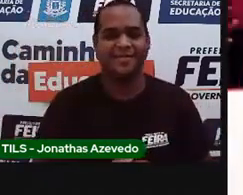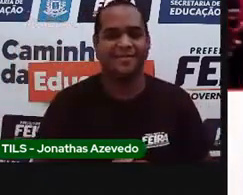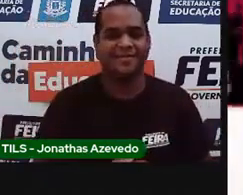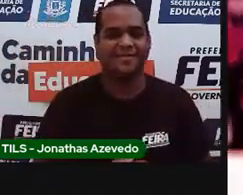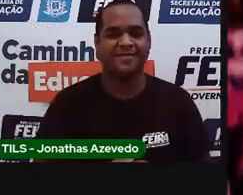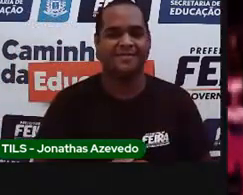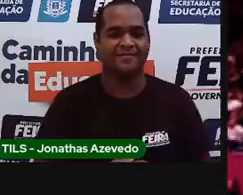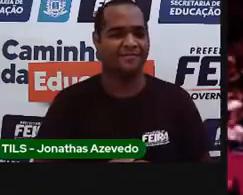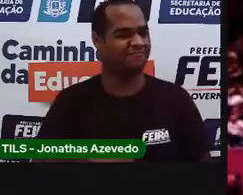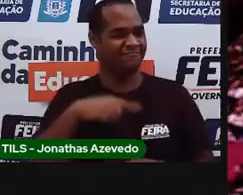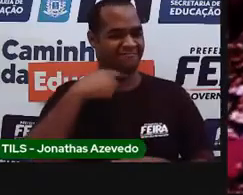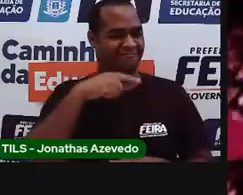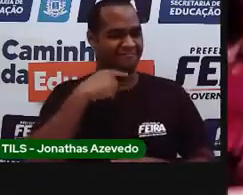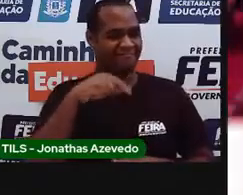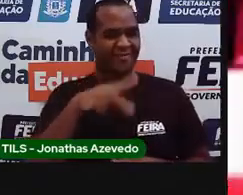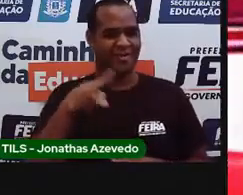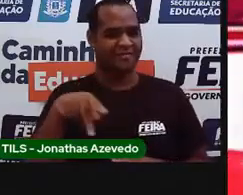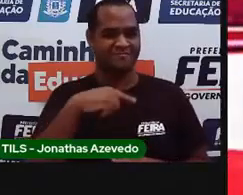fazia um negócio desse, não.